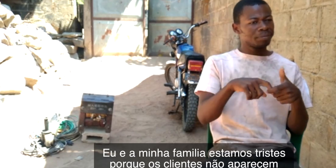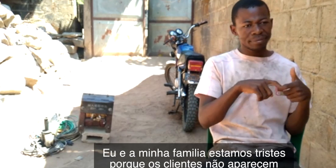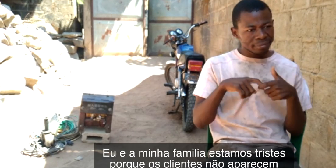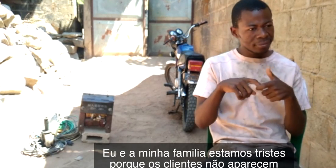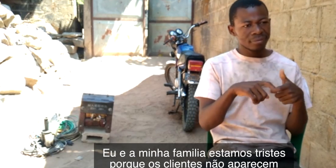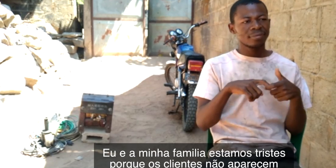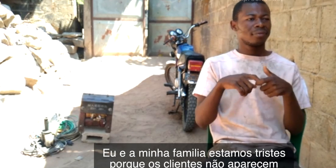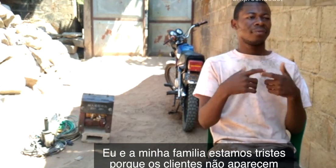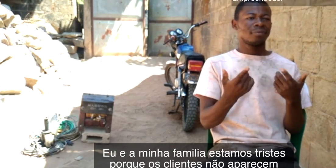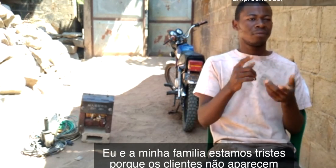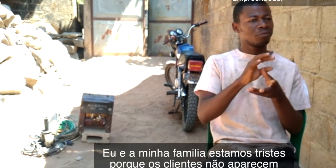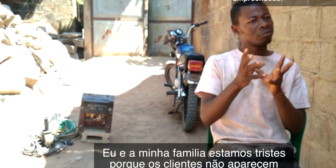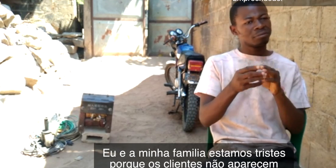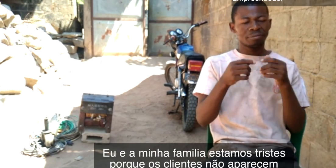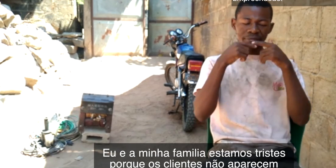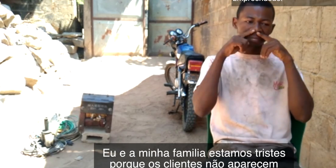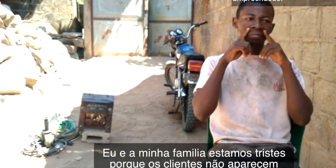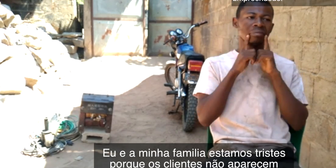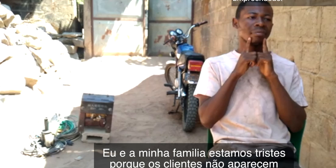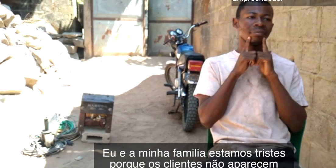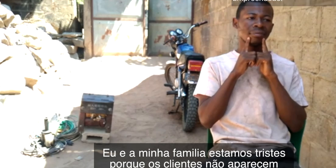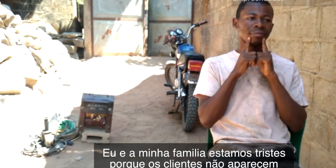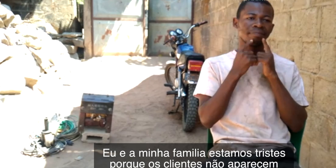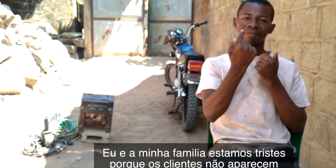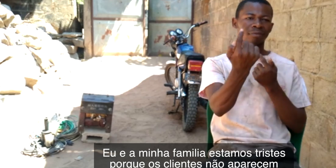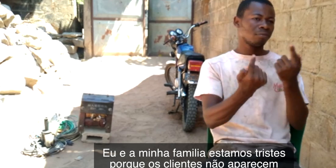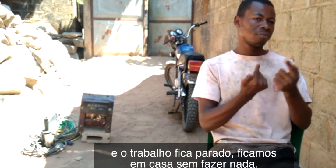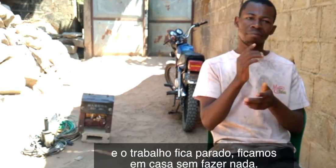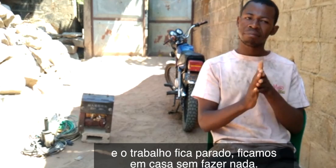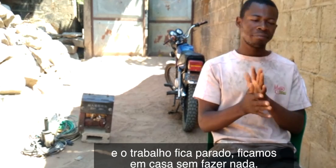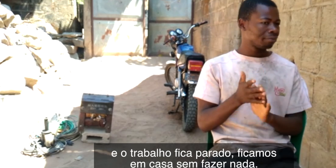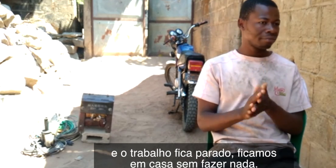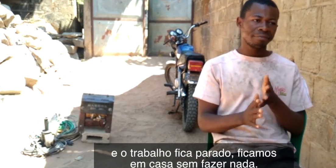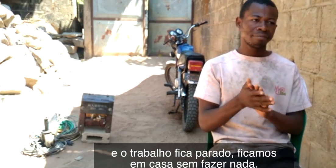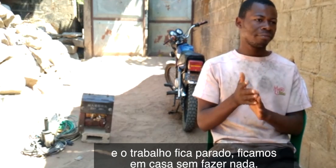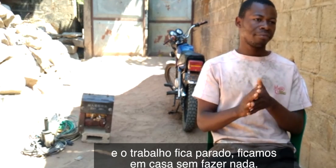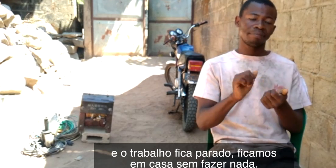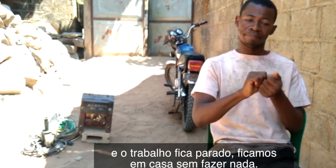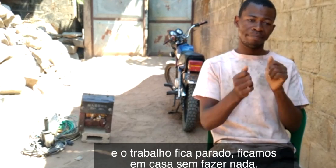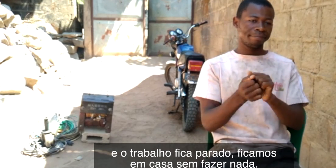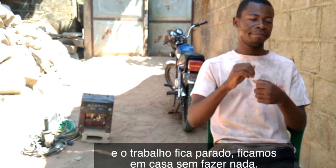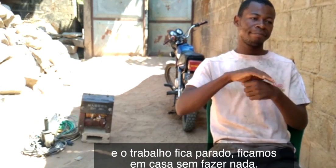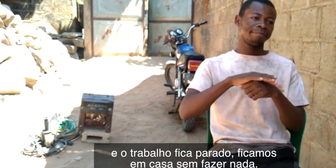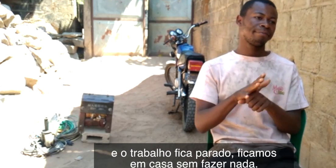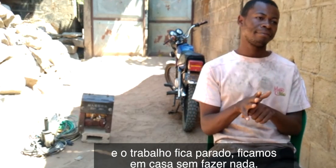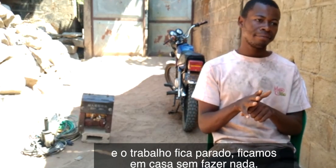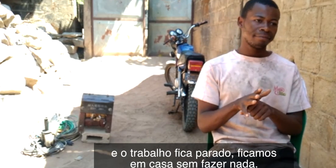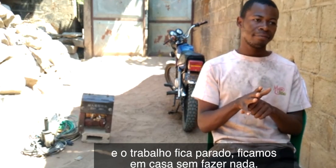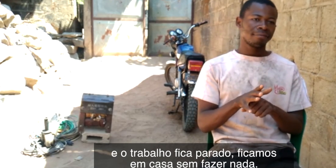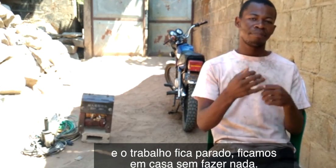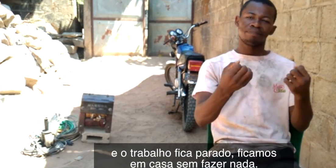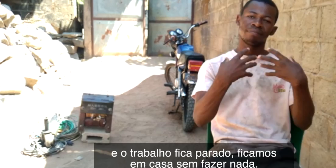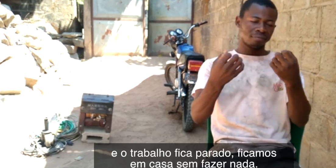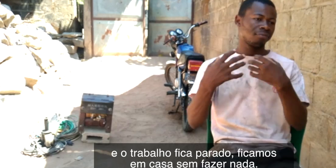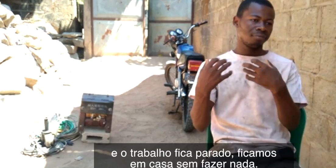Eu e a minha família estamos tristes porque os clientes não aparecem e o trabalho fica parado. Ficamos em